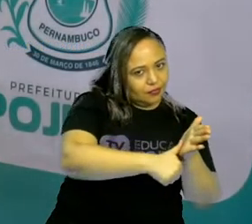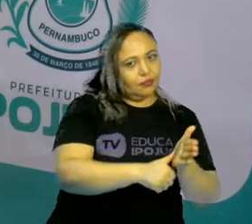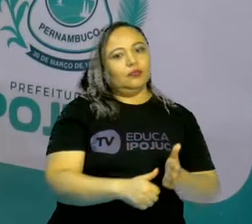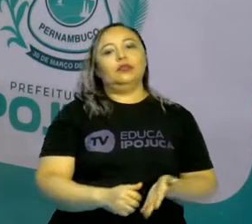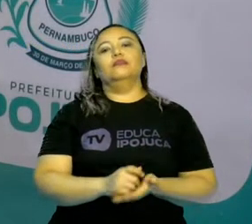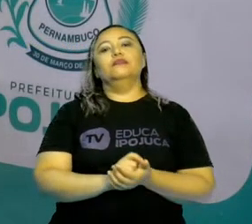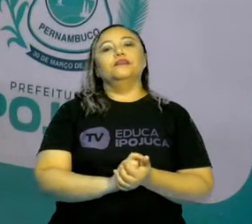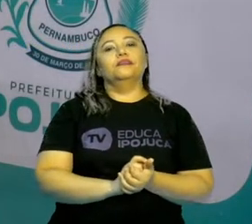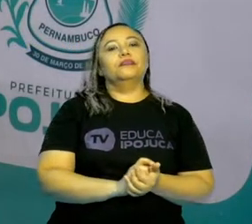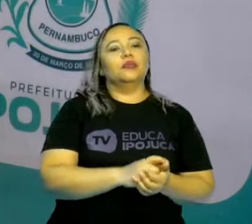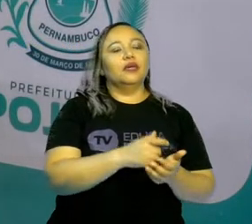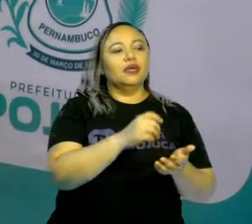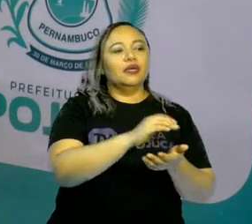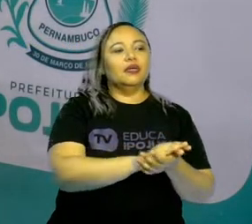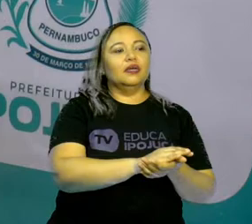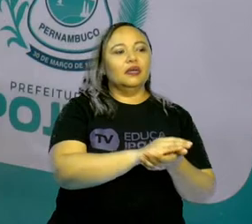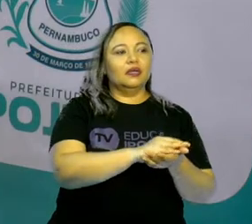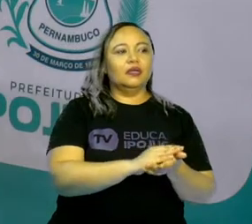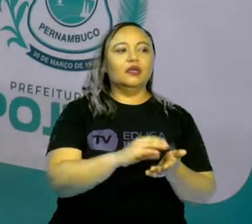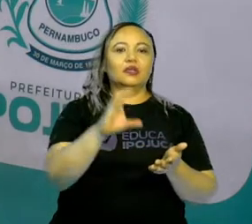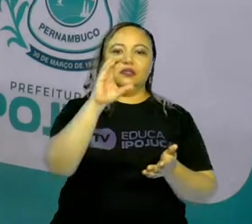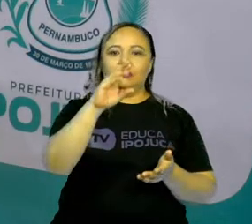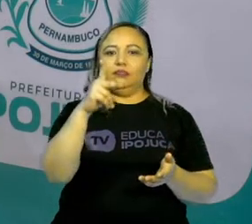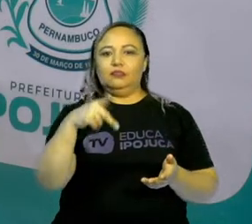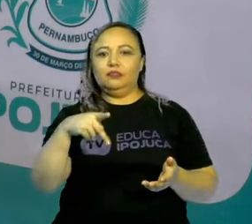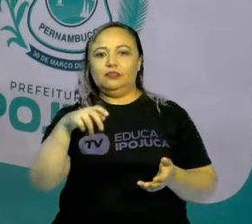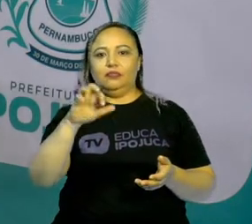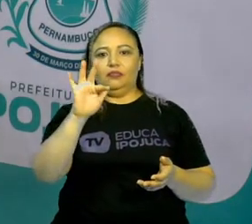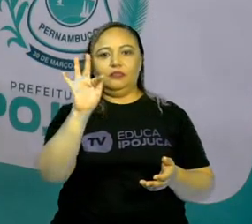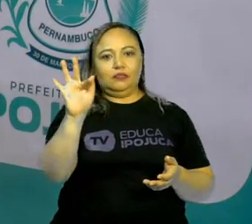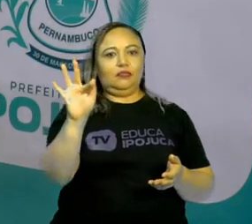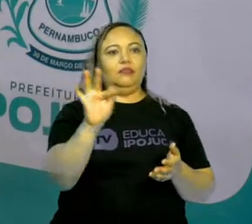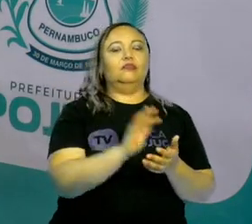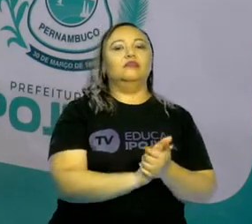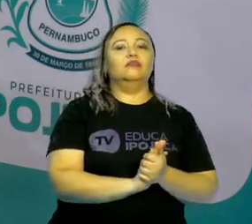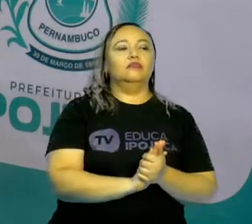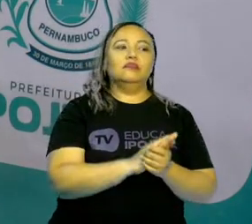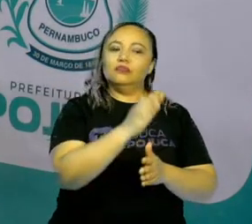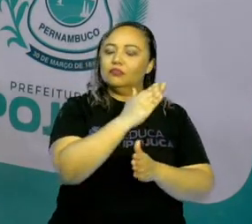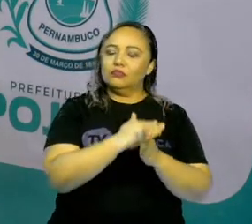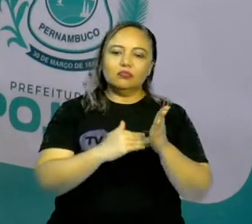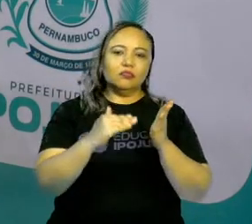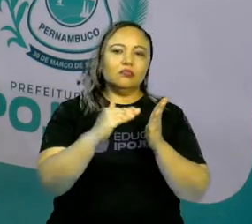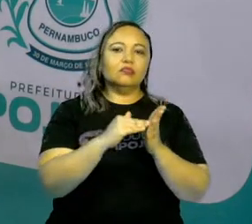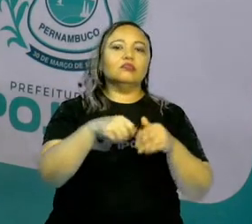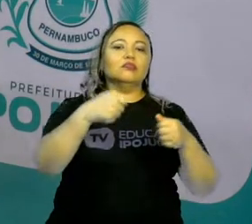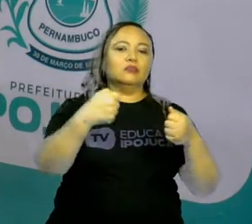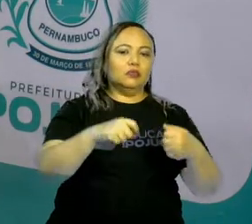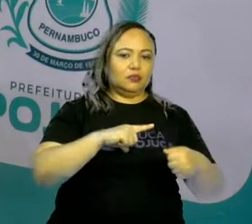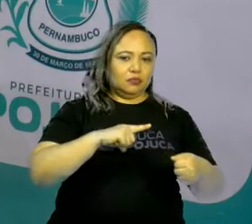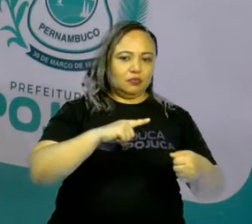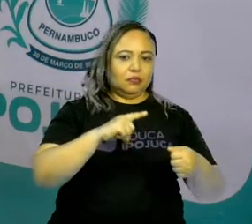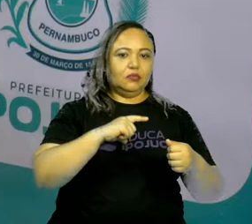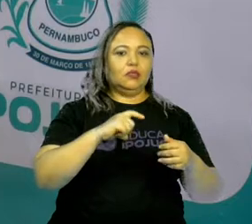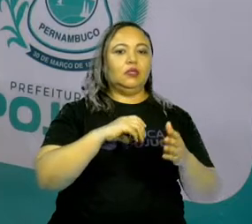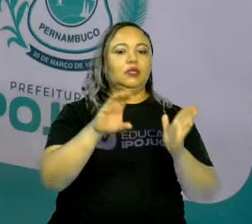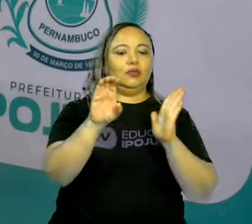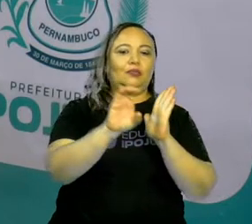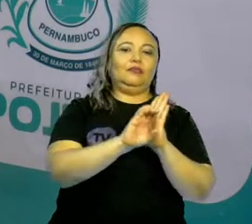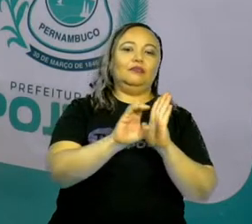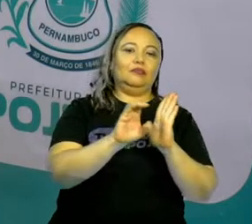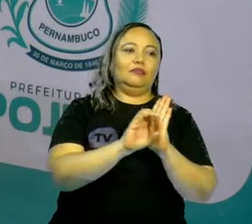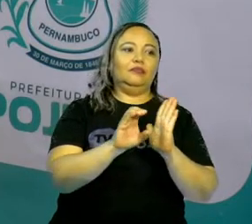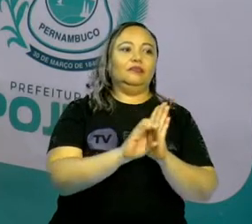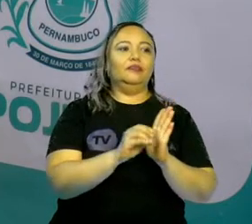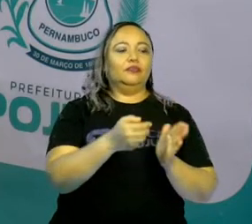outros. Então, como eu estava falando, a certidão de nascimento, ela vem dizendo, através de números e